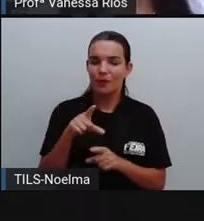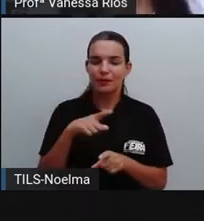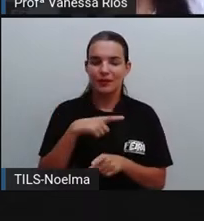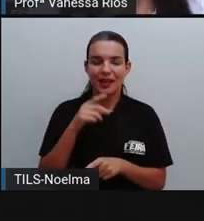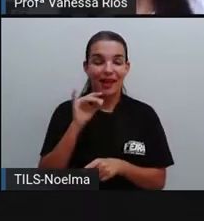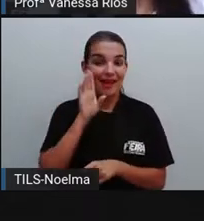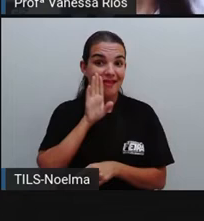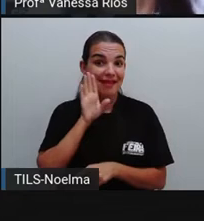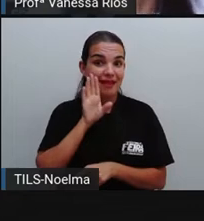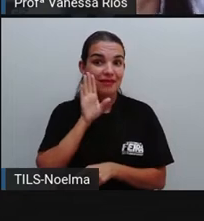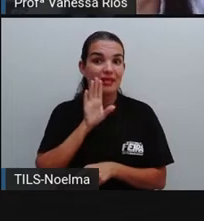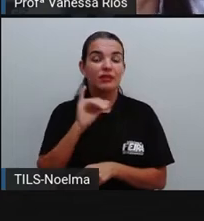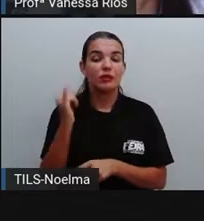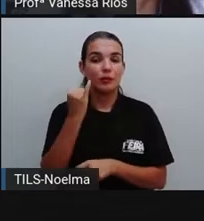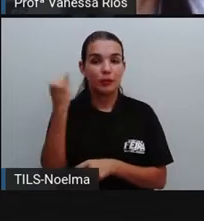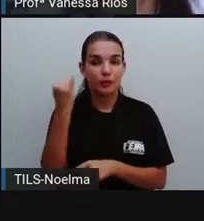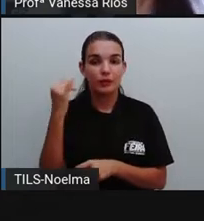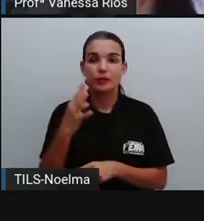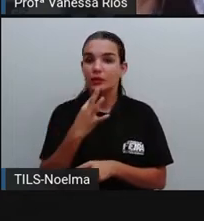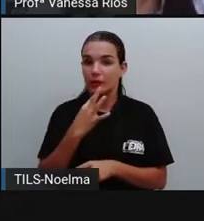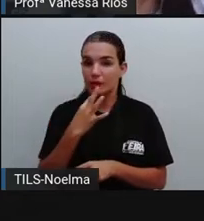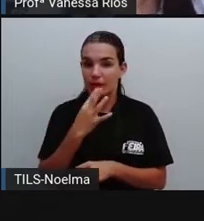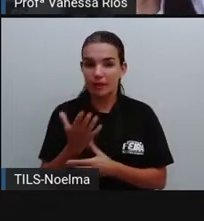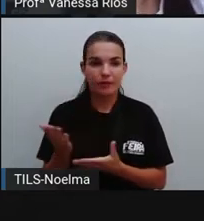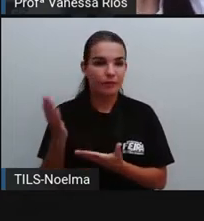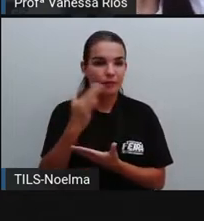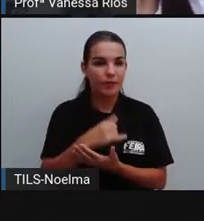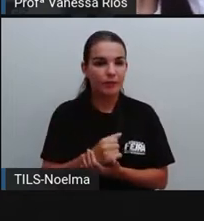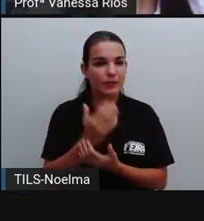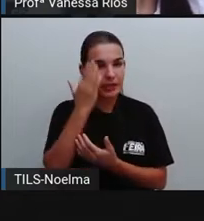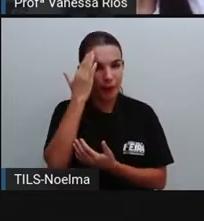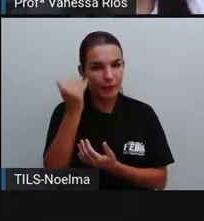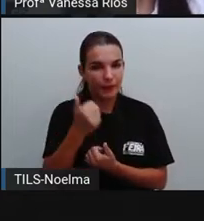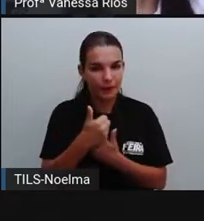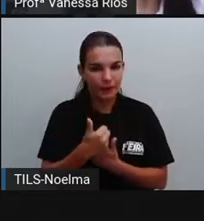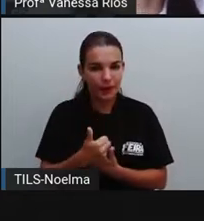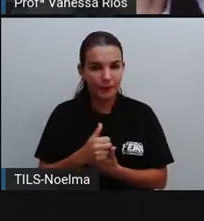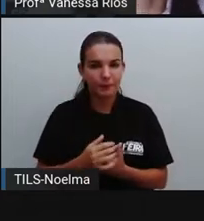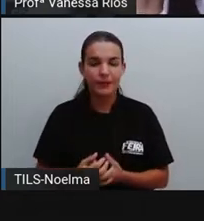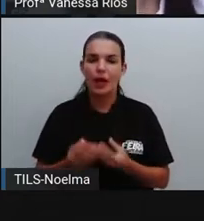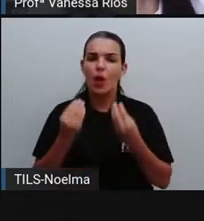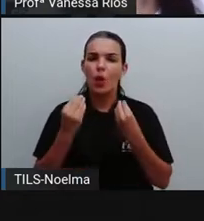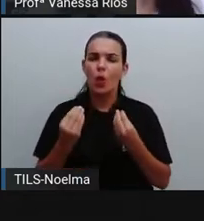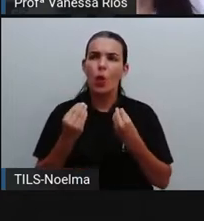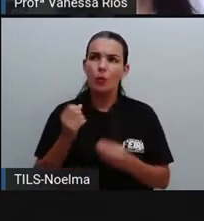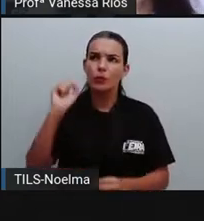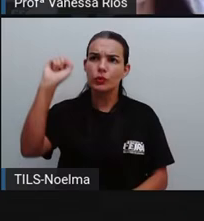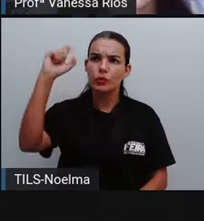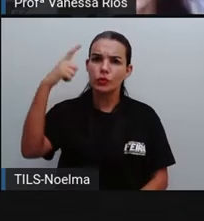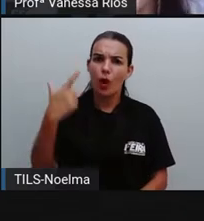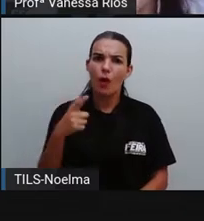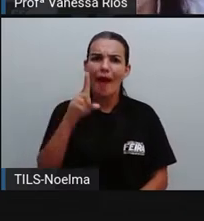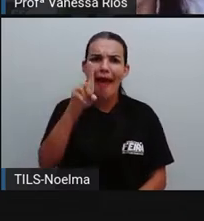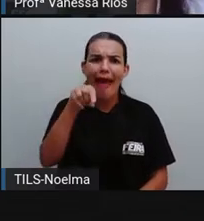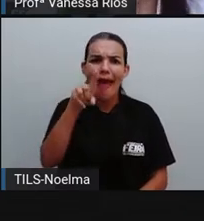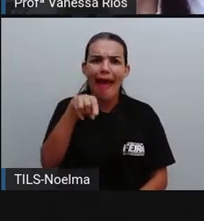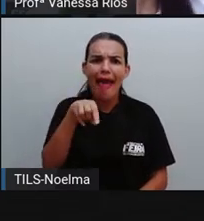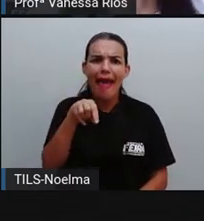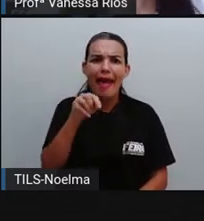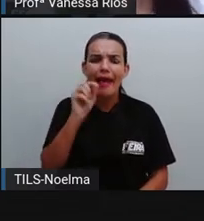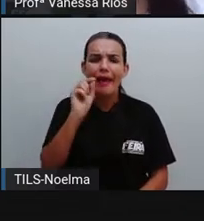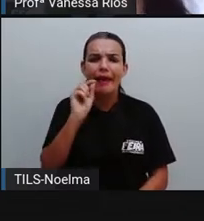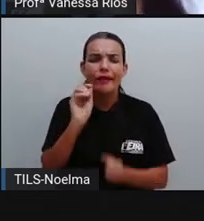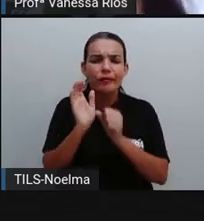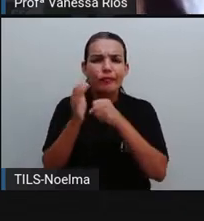interessante e muito importante conhecer. Então, vamos lá saber, né? Como é que o sol, ele é fonte de energia